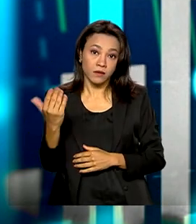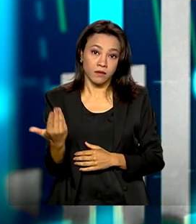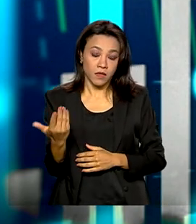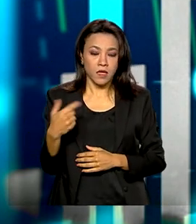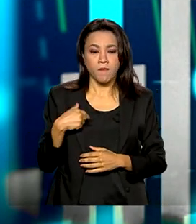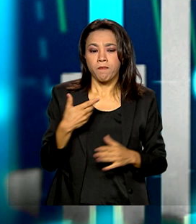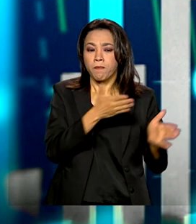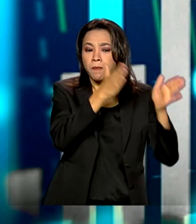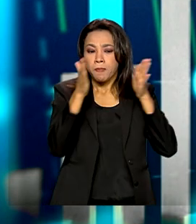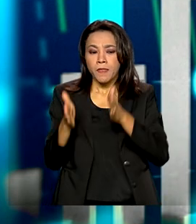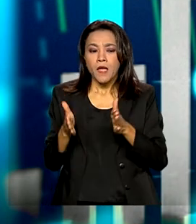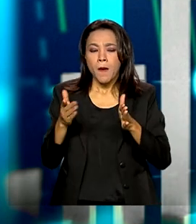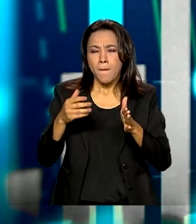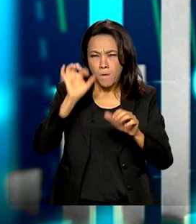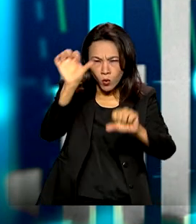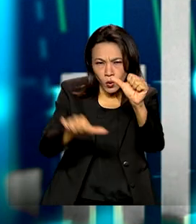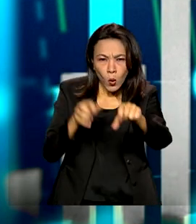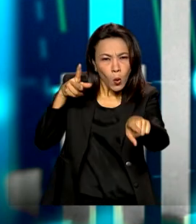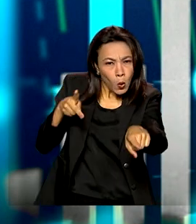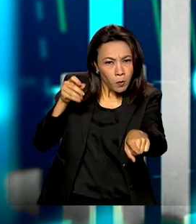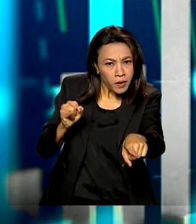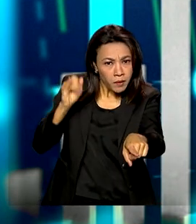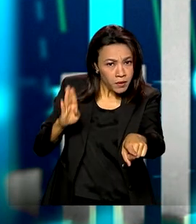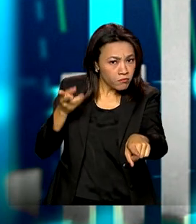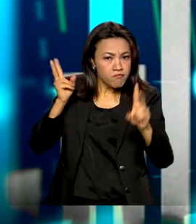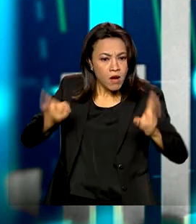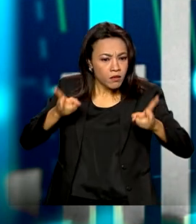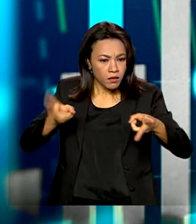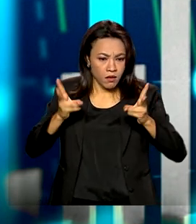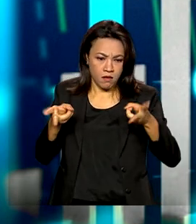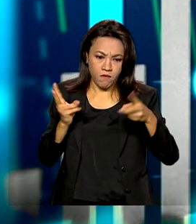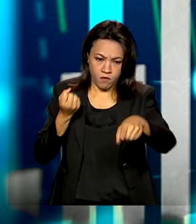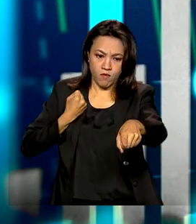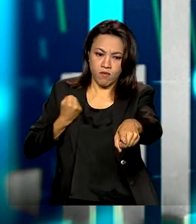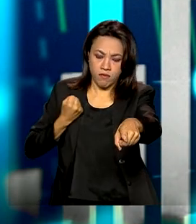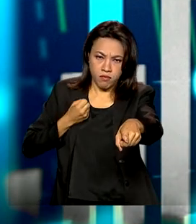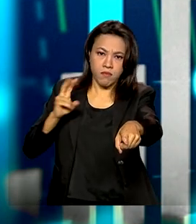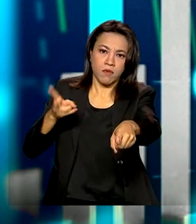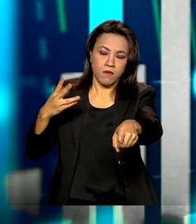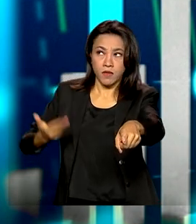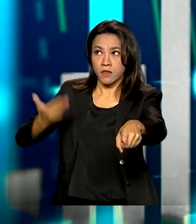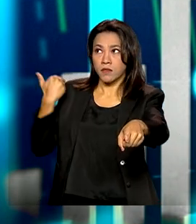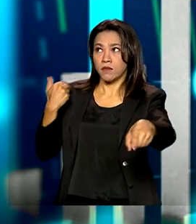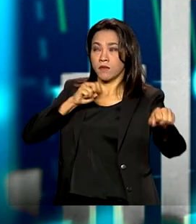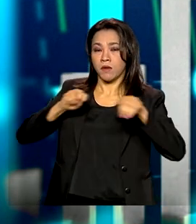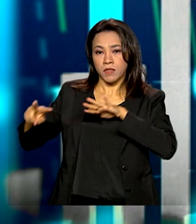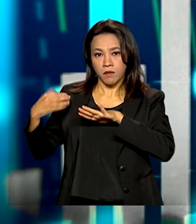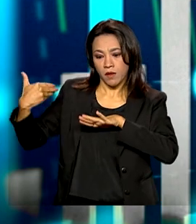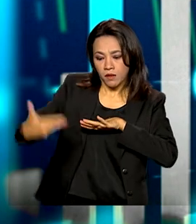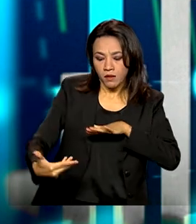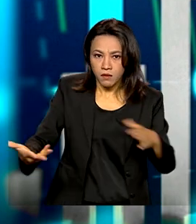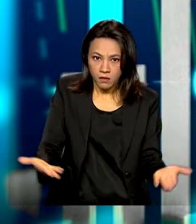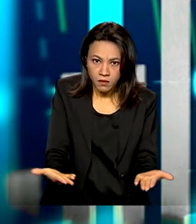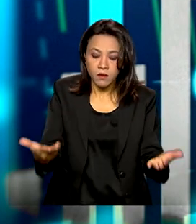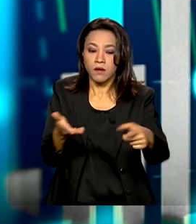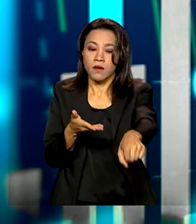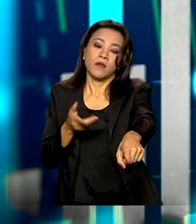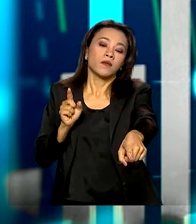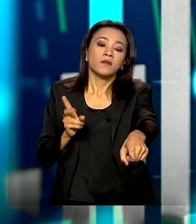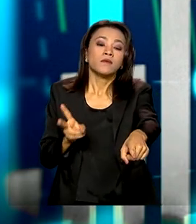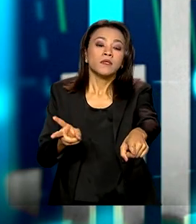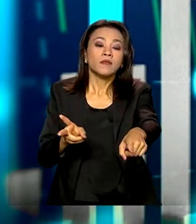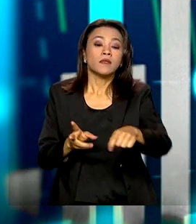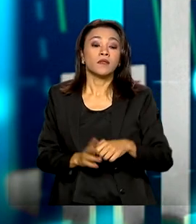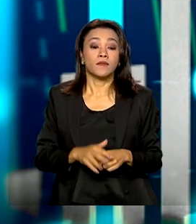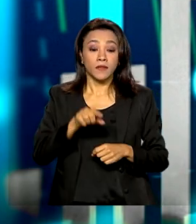mudança em relação ao PIB, que se mantém no mês da semana passada. A expectativa do mercado de crescimento de 2,7% é convergente